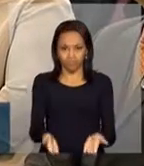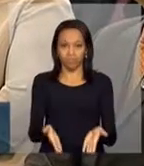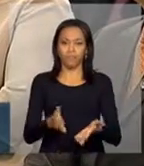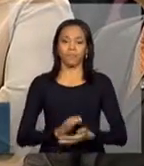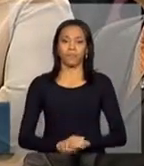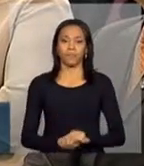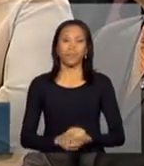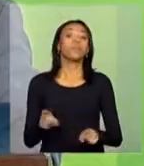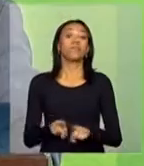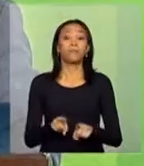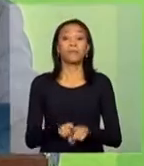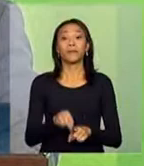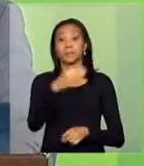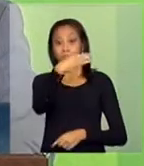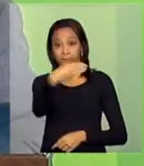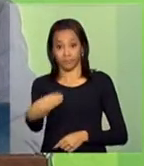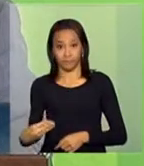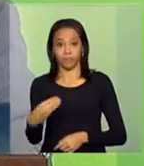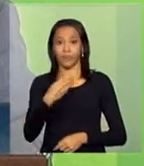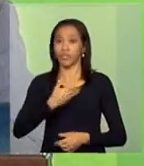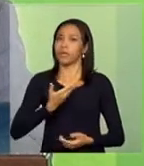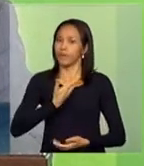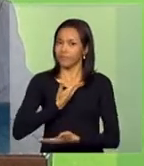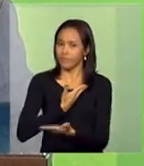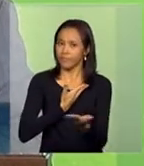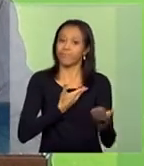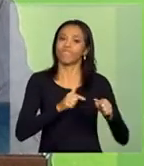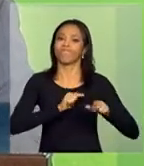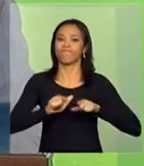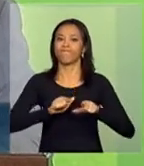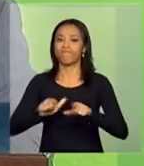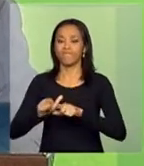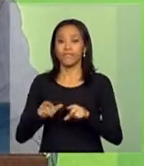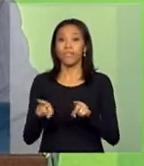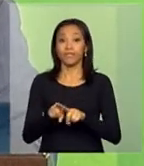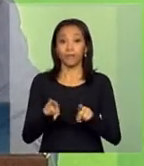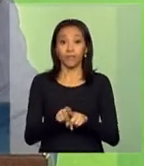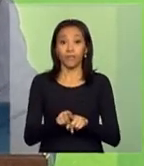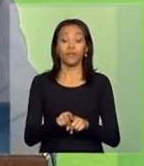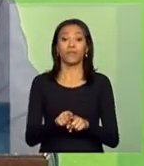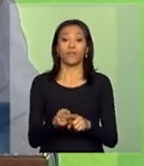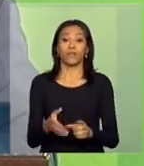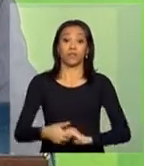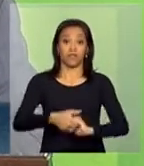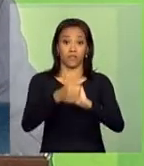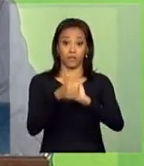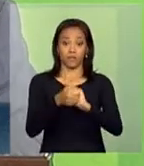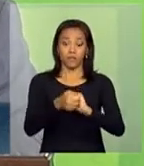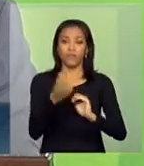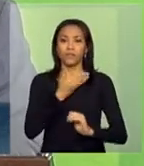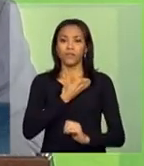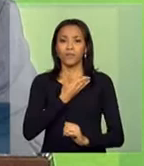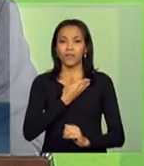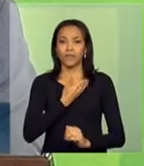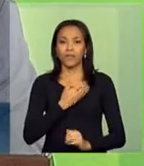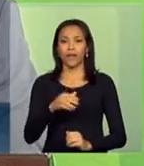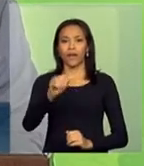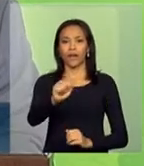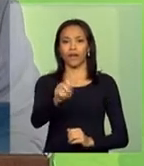saudar os ministros aqui presentes, meus colegas ministros, saudar os companheiros da ATAQ,